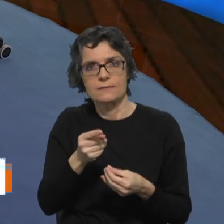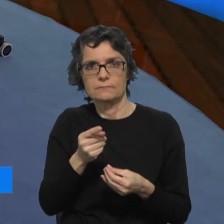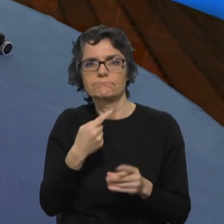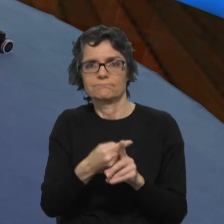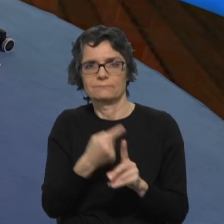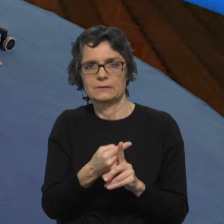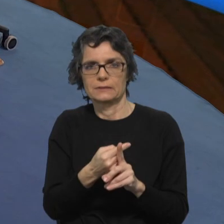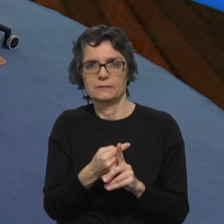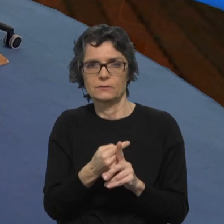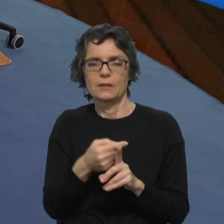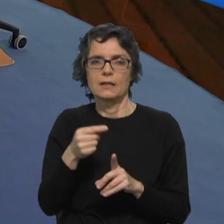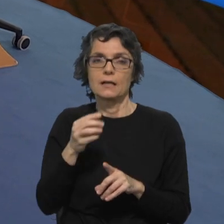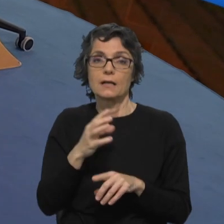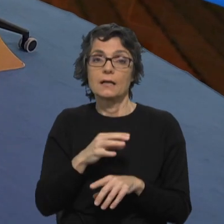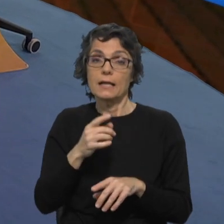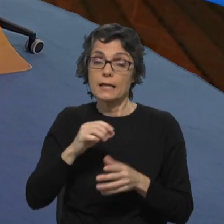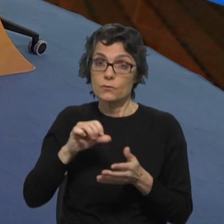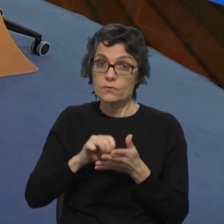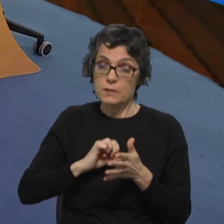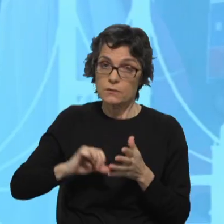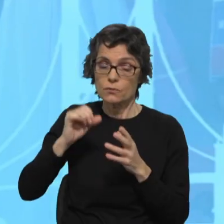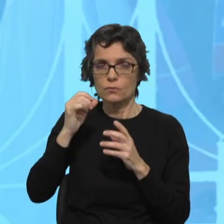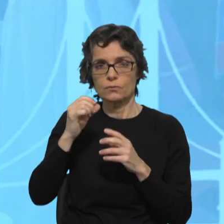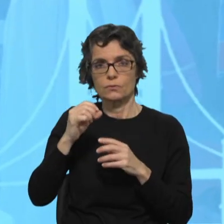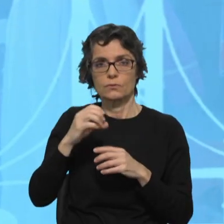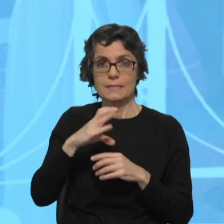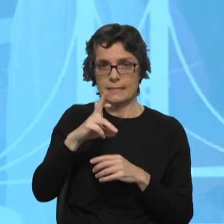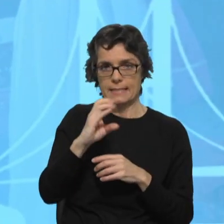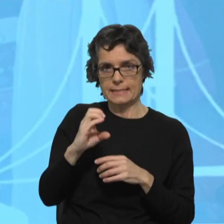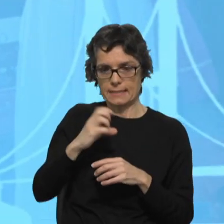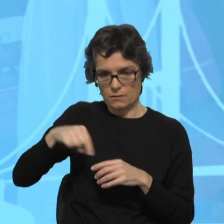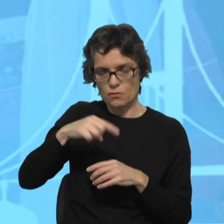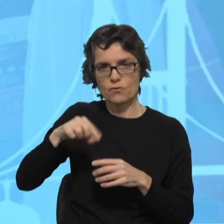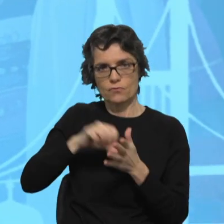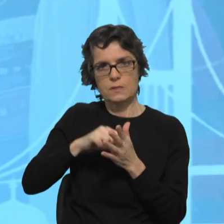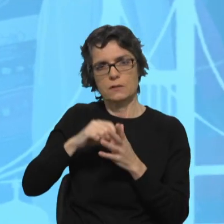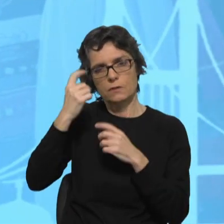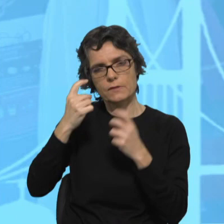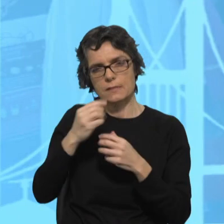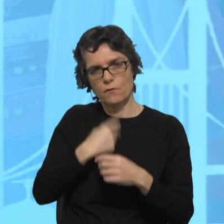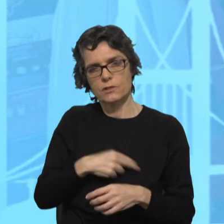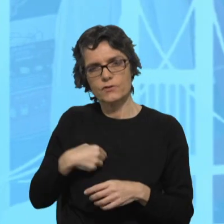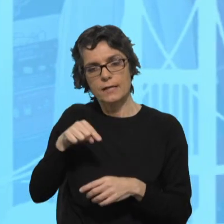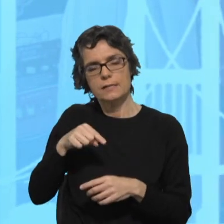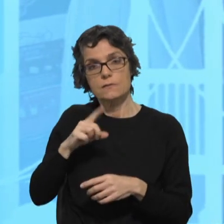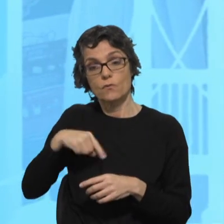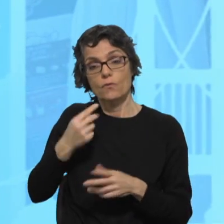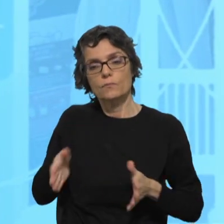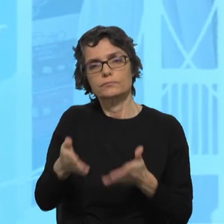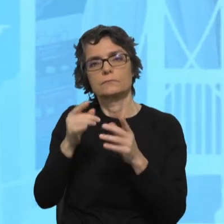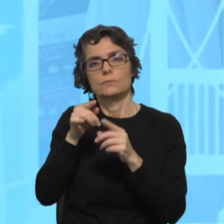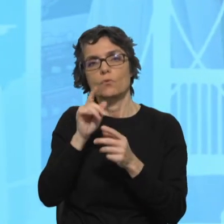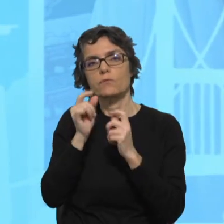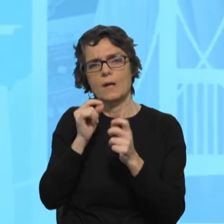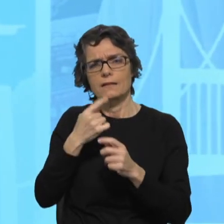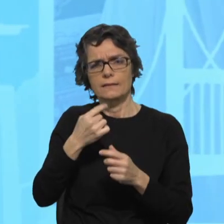no Centro de Reflexão Cristã, todo o debate, toda a relação entre o que somos nós, católicos,